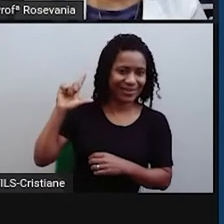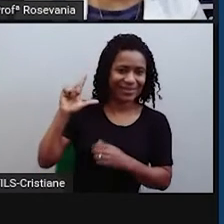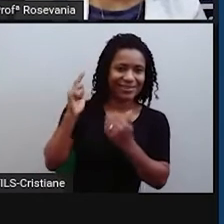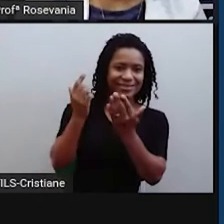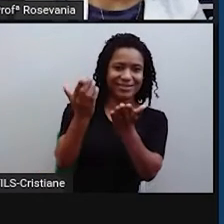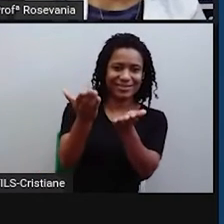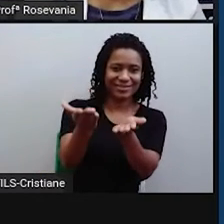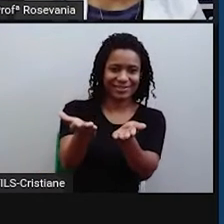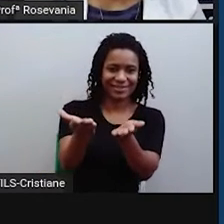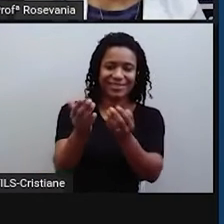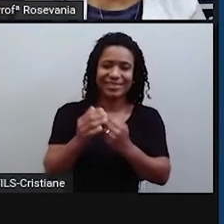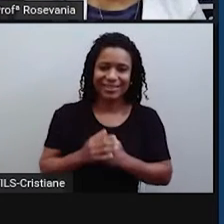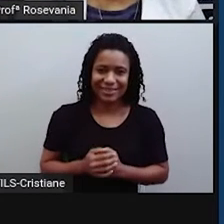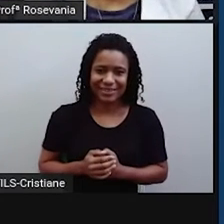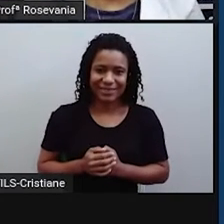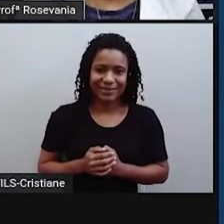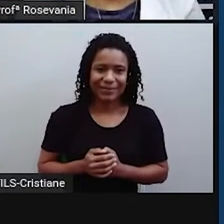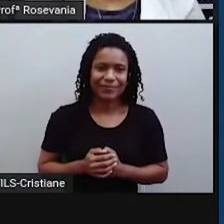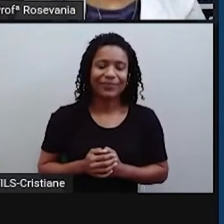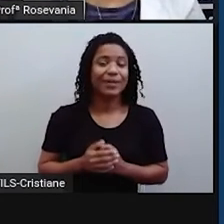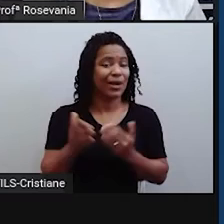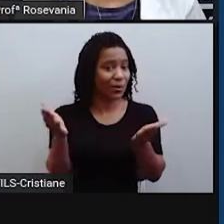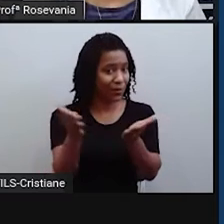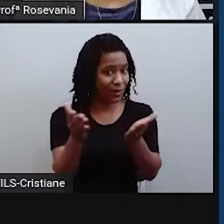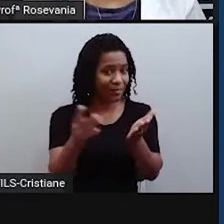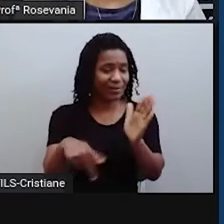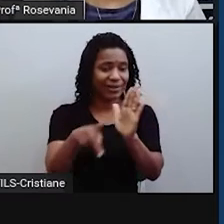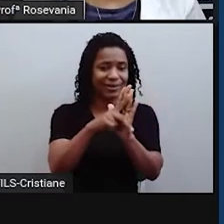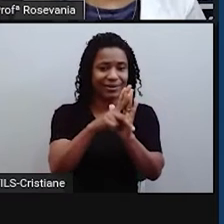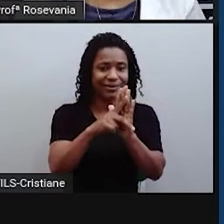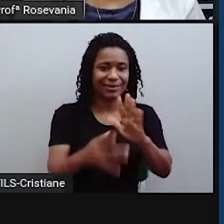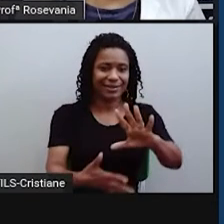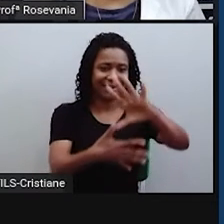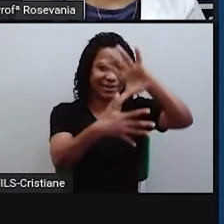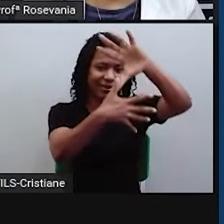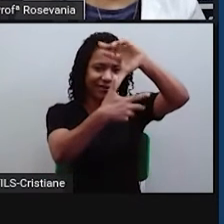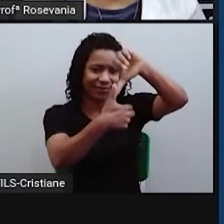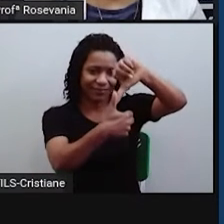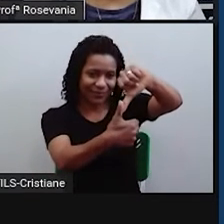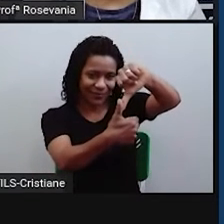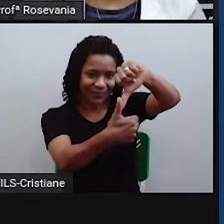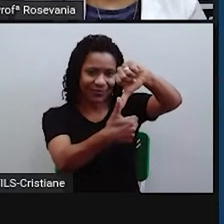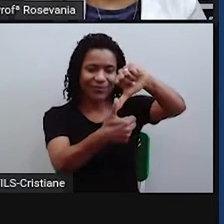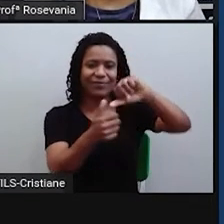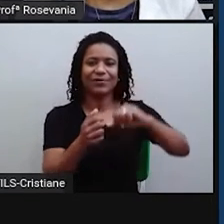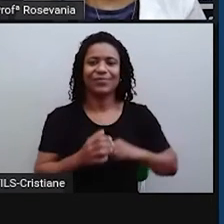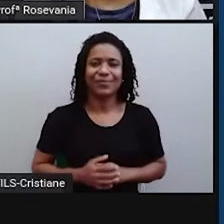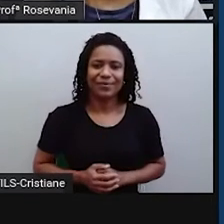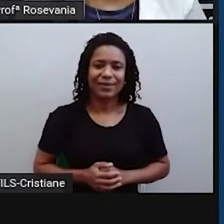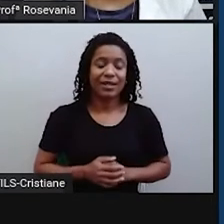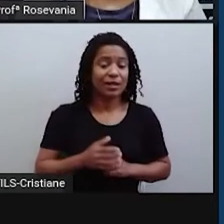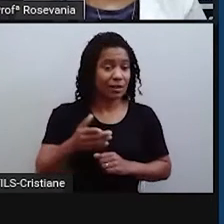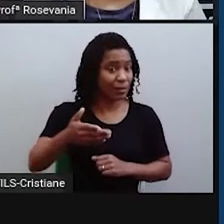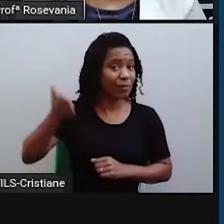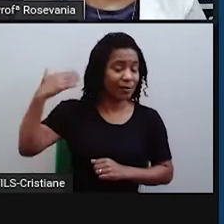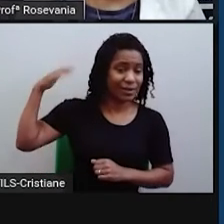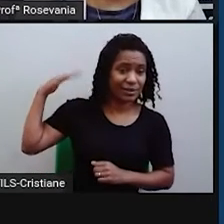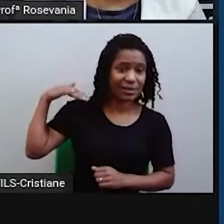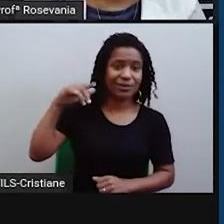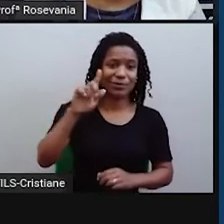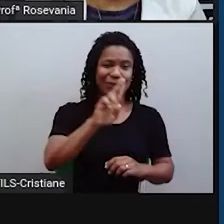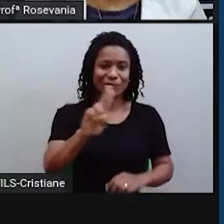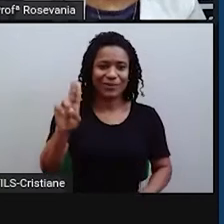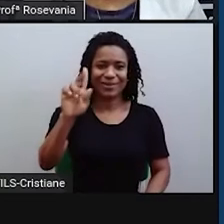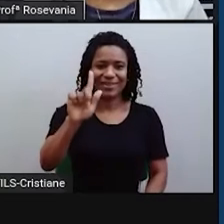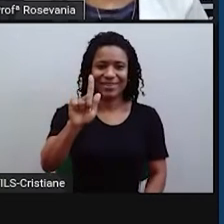da região, né? Centro-Oeste. Então, era tudo Grã-Pará. Não era o maior estado, né? Quer